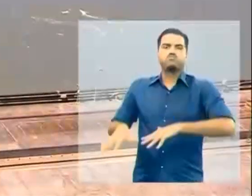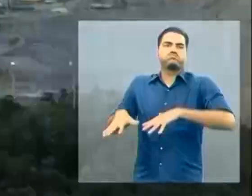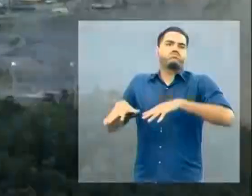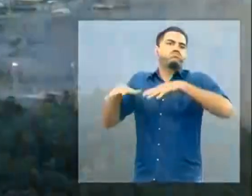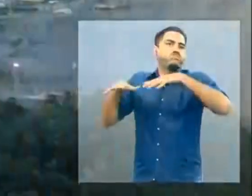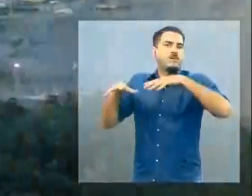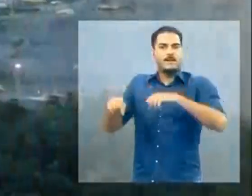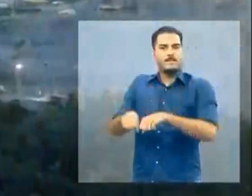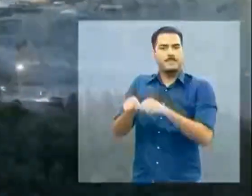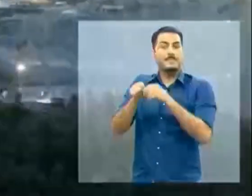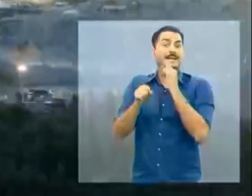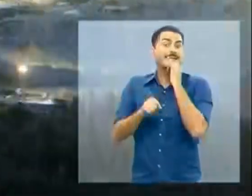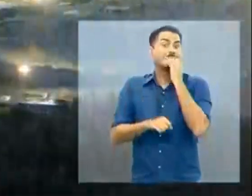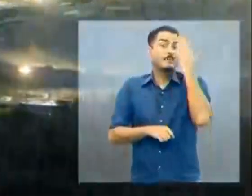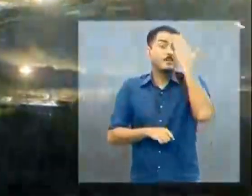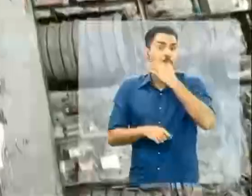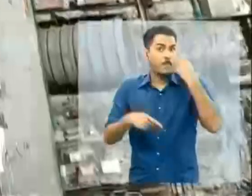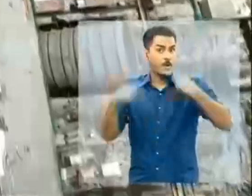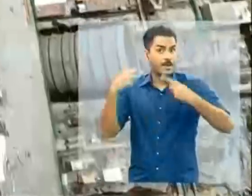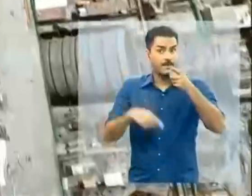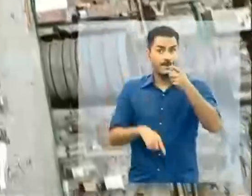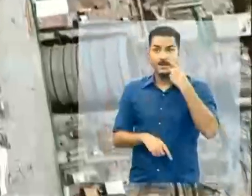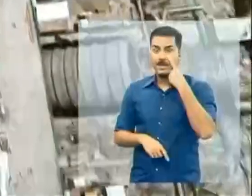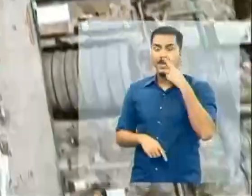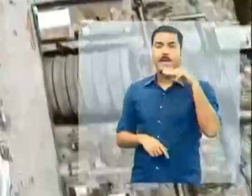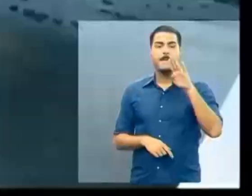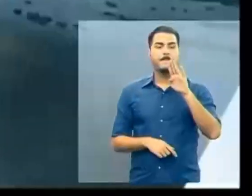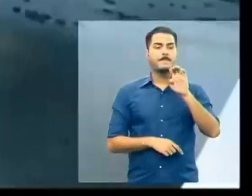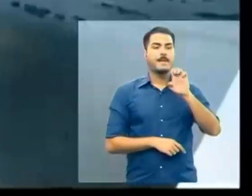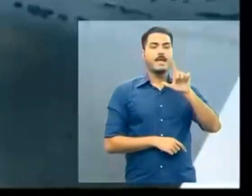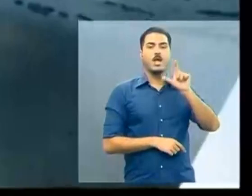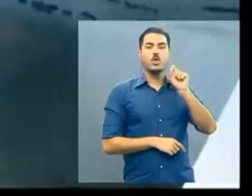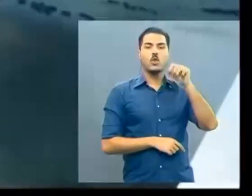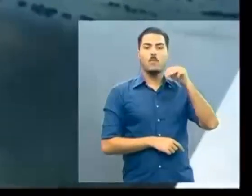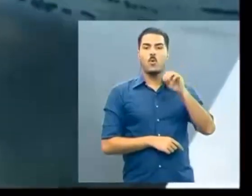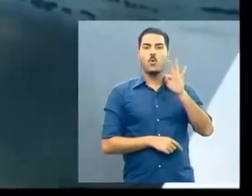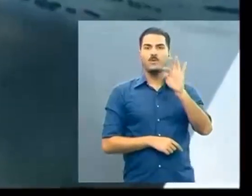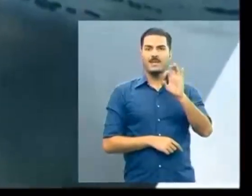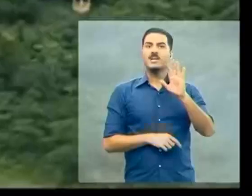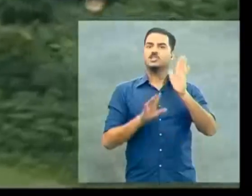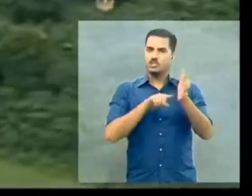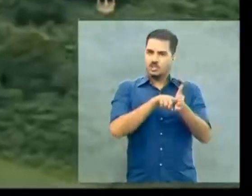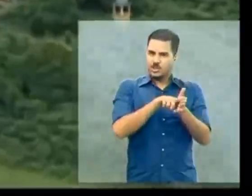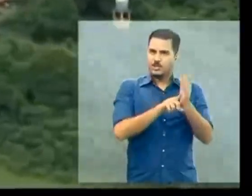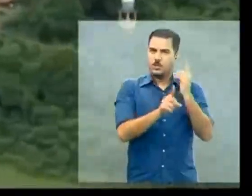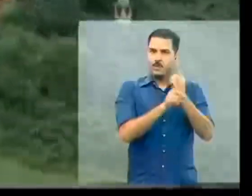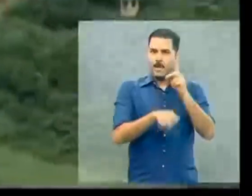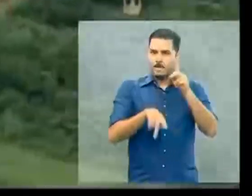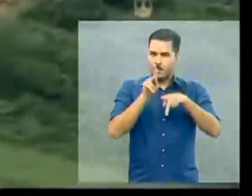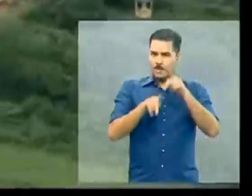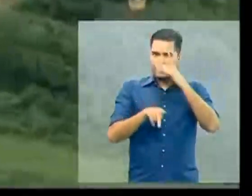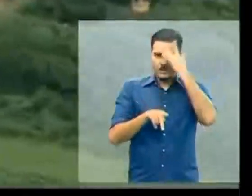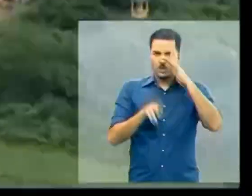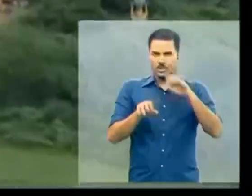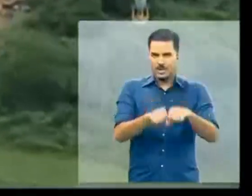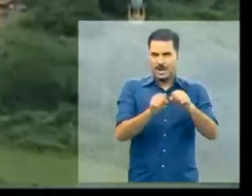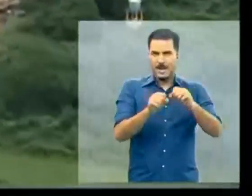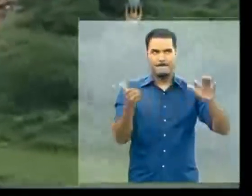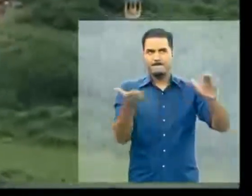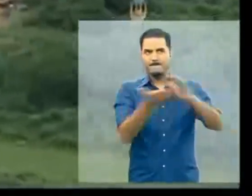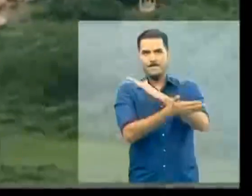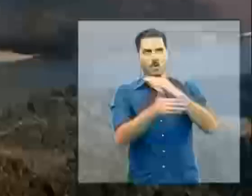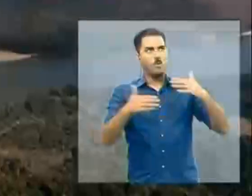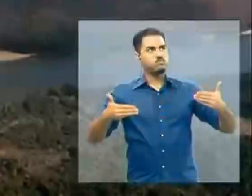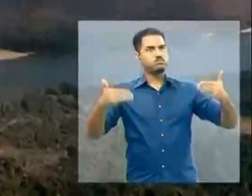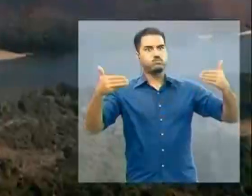instalada. Um exemplo dessa polêmica é a Belo Monte. Estudos mostram que, além da população diretamente atingida pela